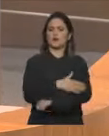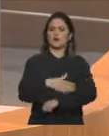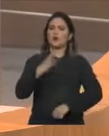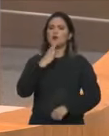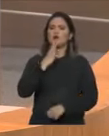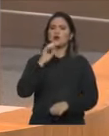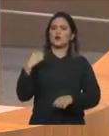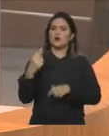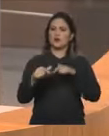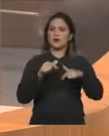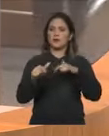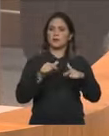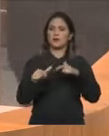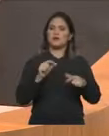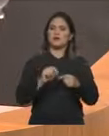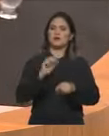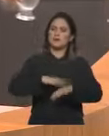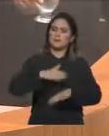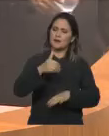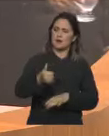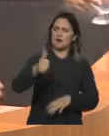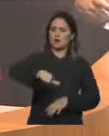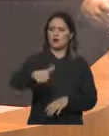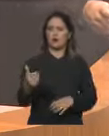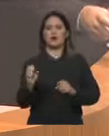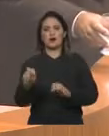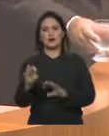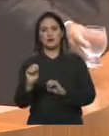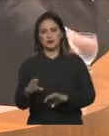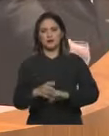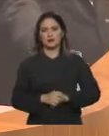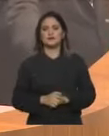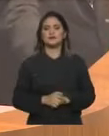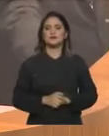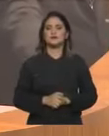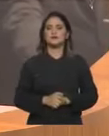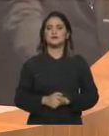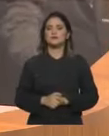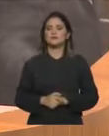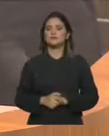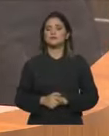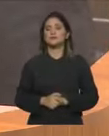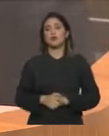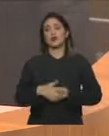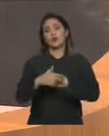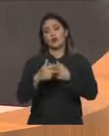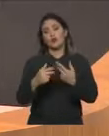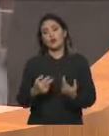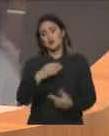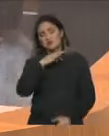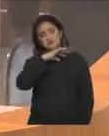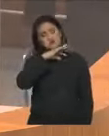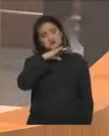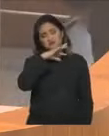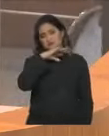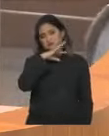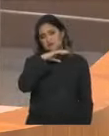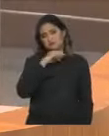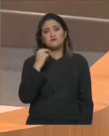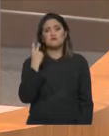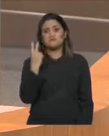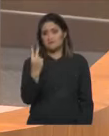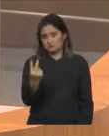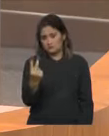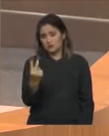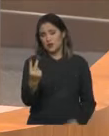vai trazer uma melhoria na qualidade do nosso ensino. Os dois motivos ruins que decepcionam e agridem o consumidor